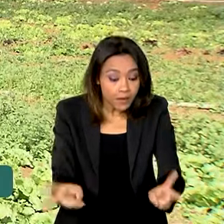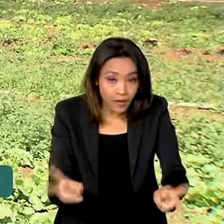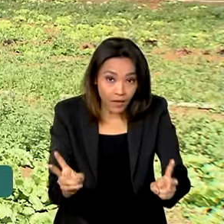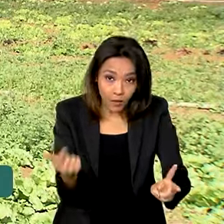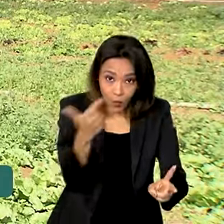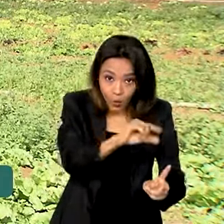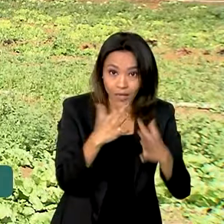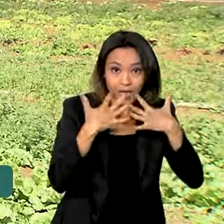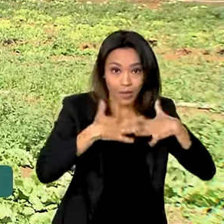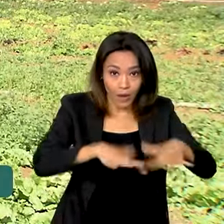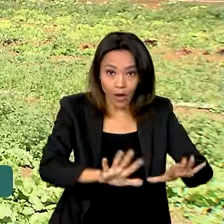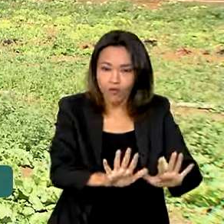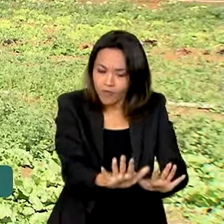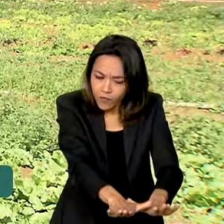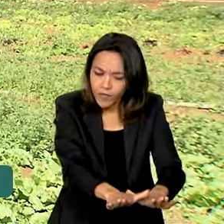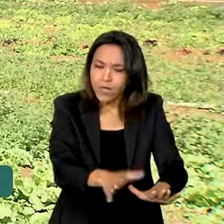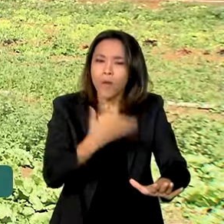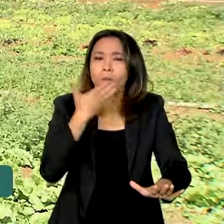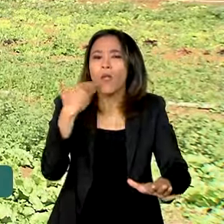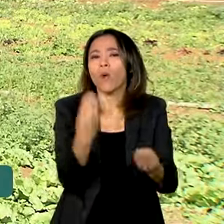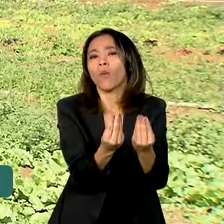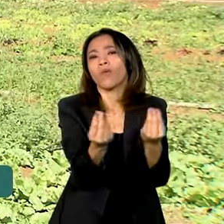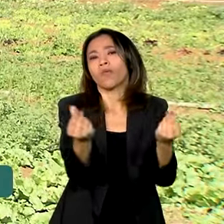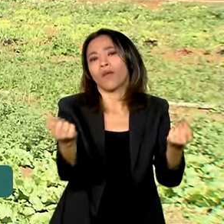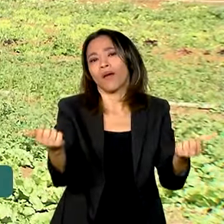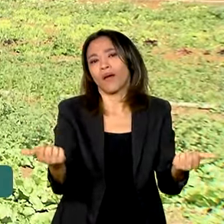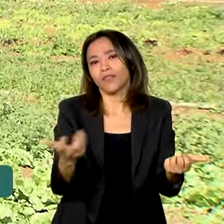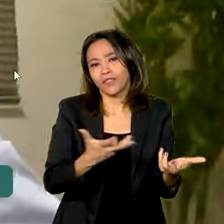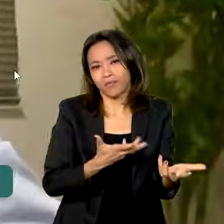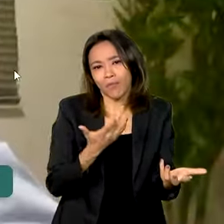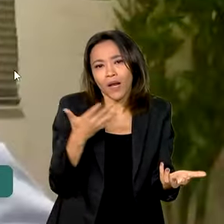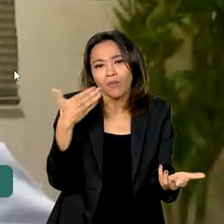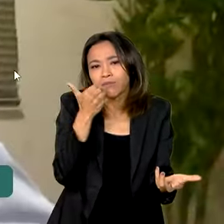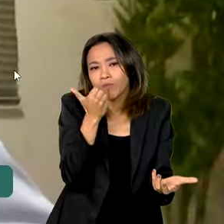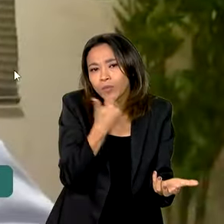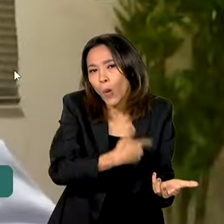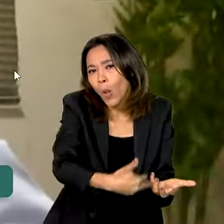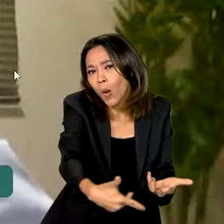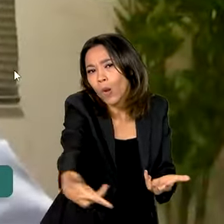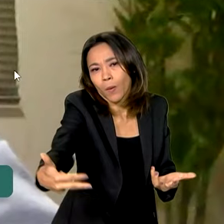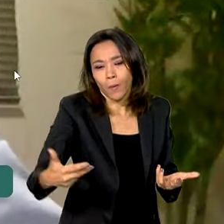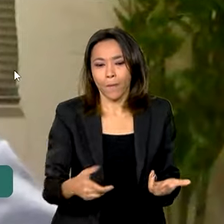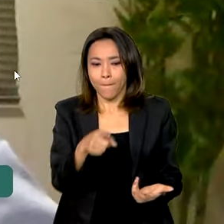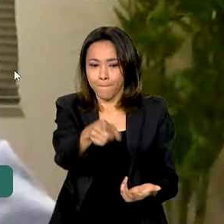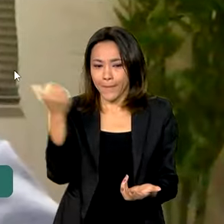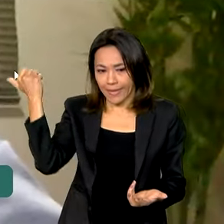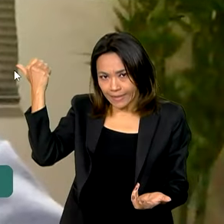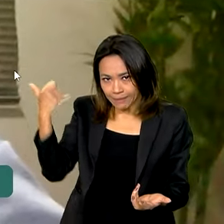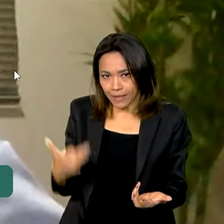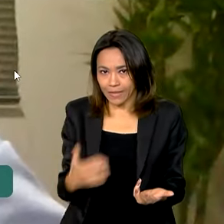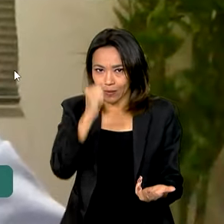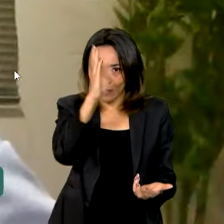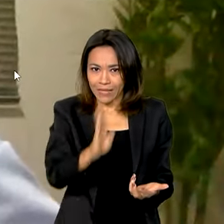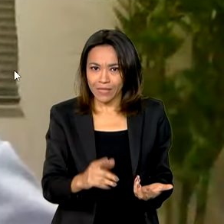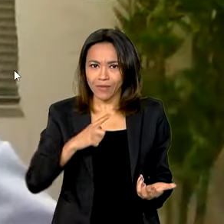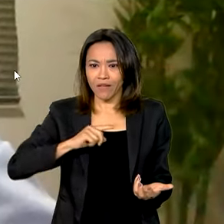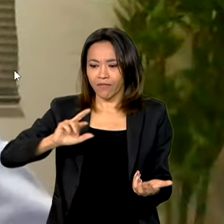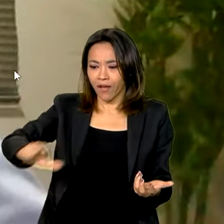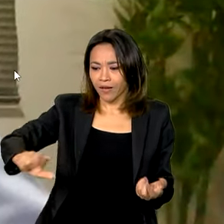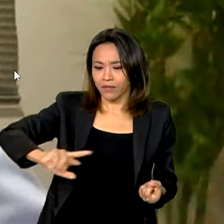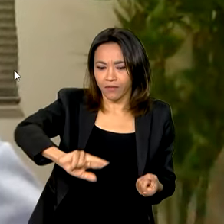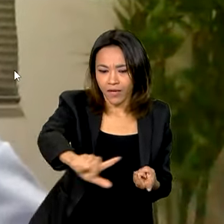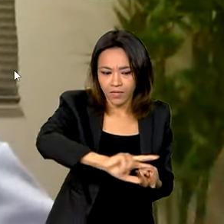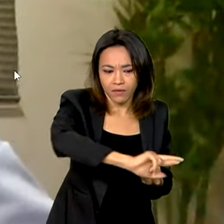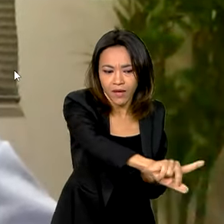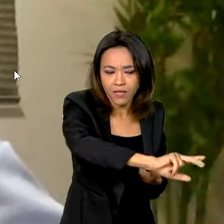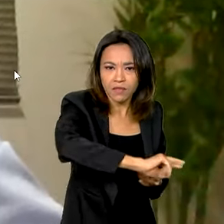mais duradouro e oferece uma qualidade melhor para o produto. Existem no Brasil hoje diversas fontes de matriz orgânica,